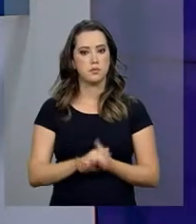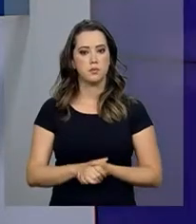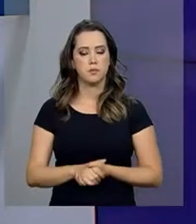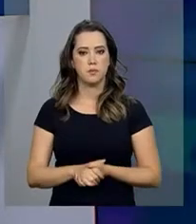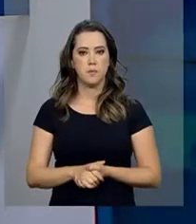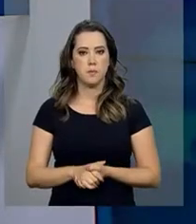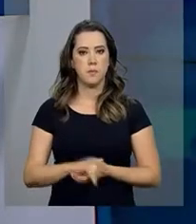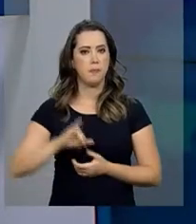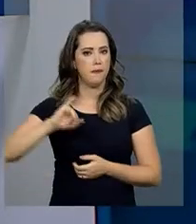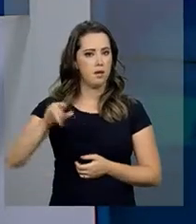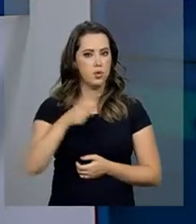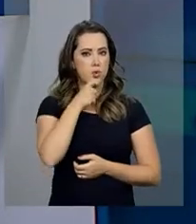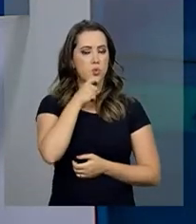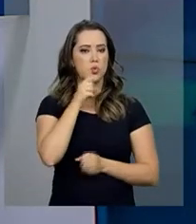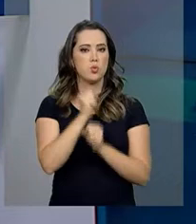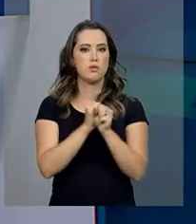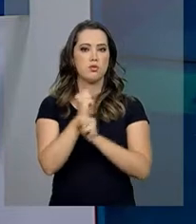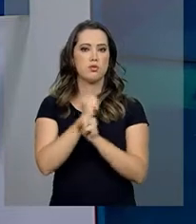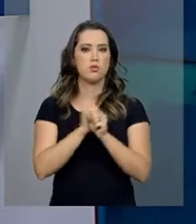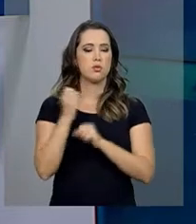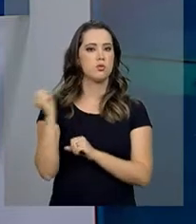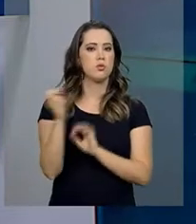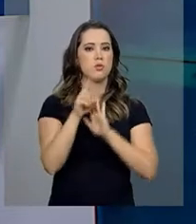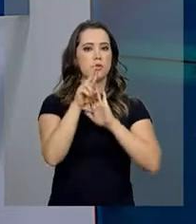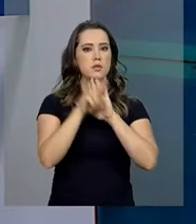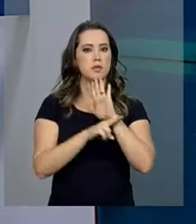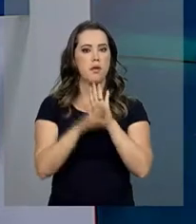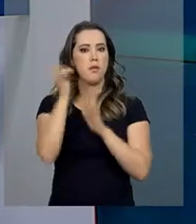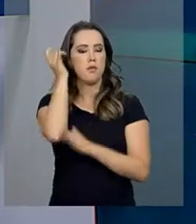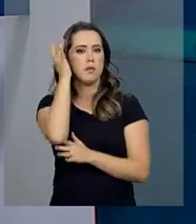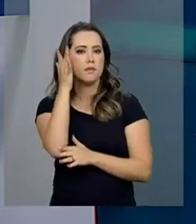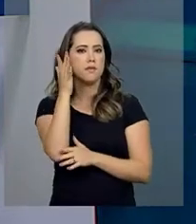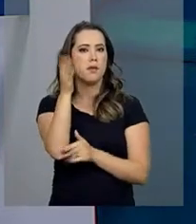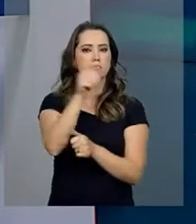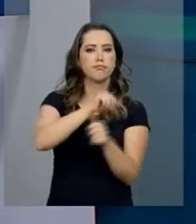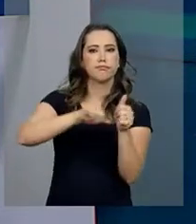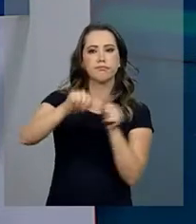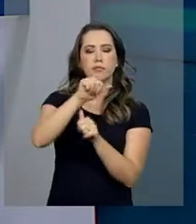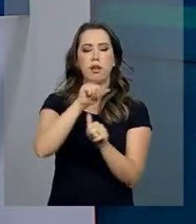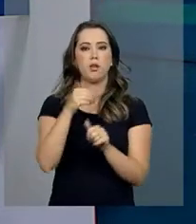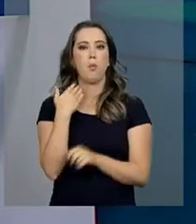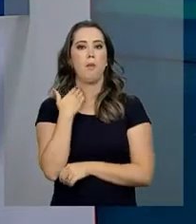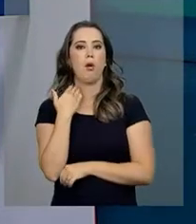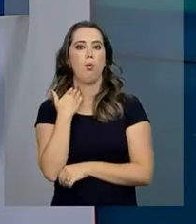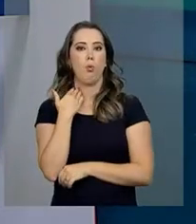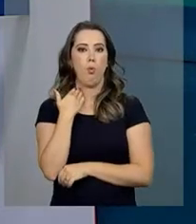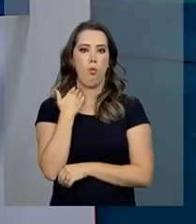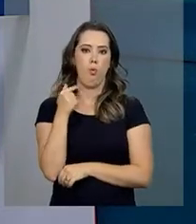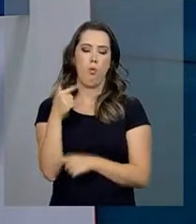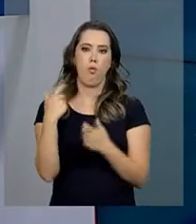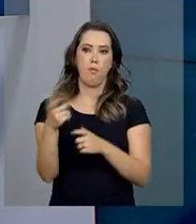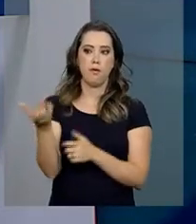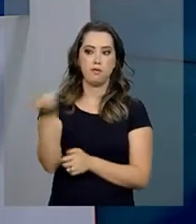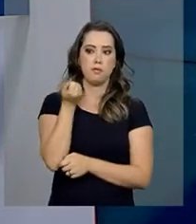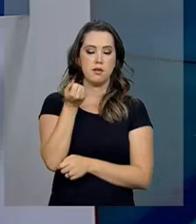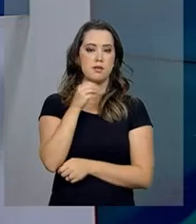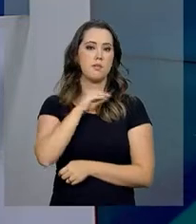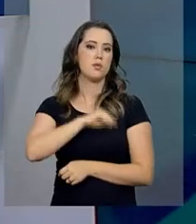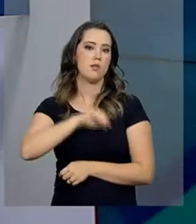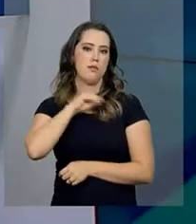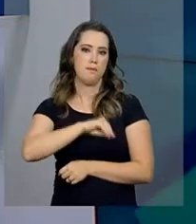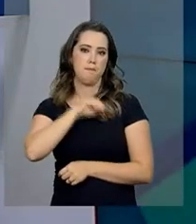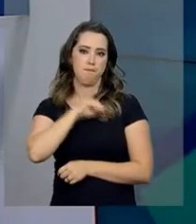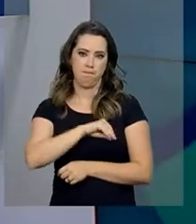Em julho deste ano, novas regras tornaram mais fácil a portabilidade da conta bancária para receber o salário, a chamada